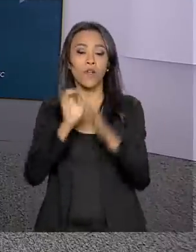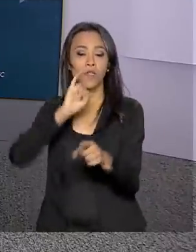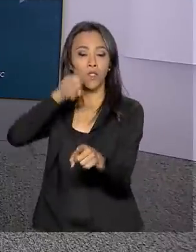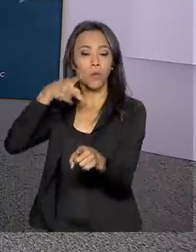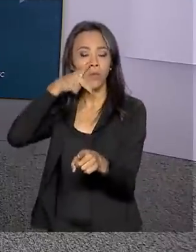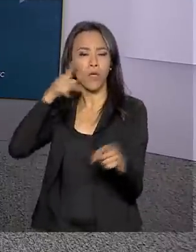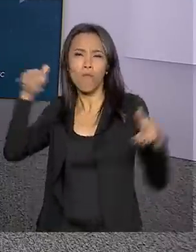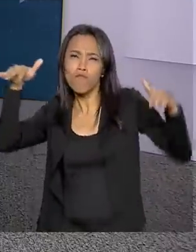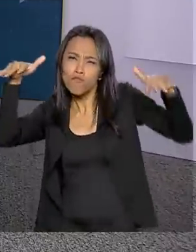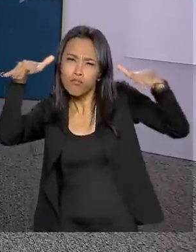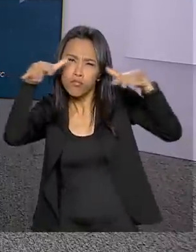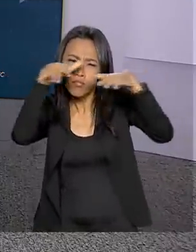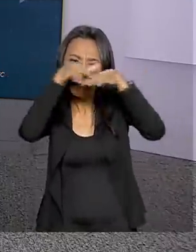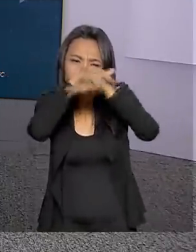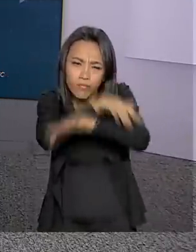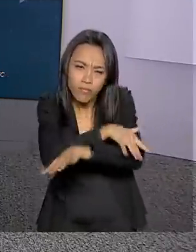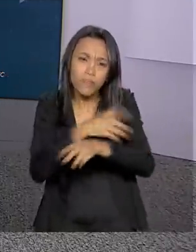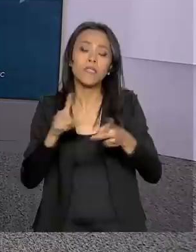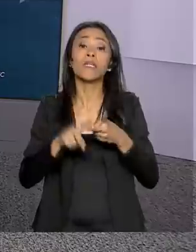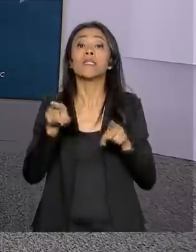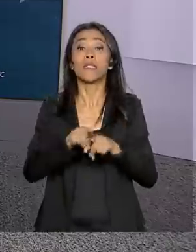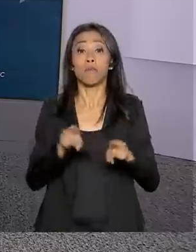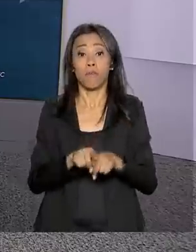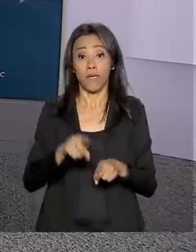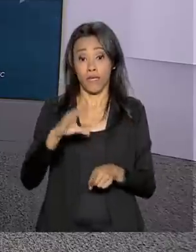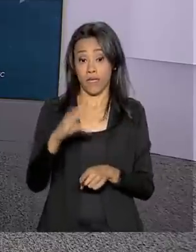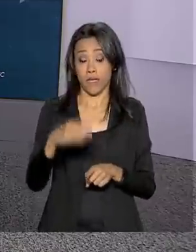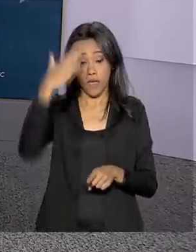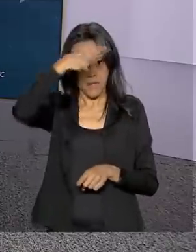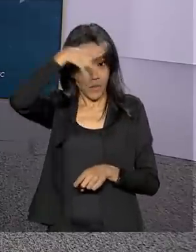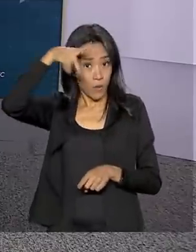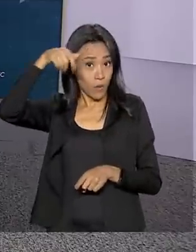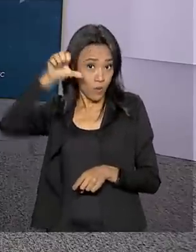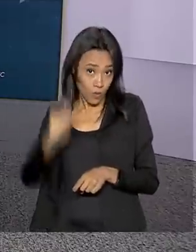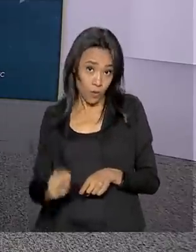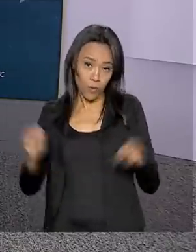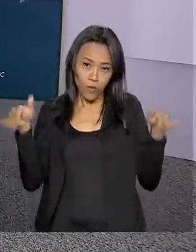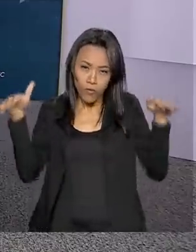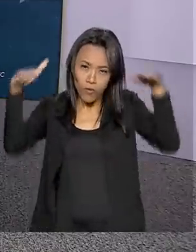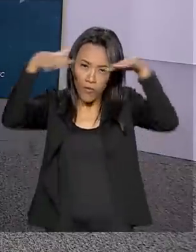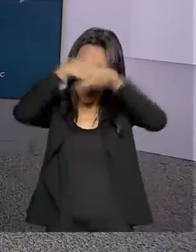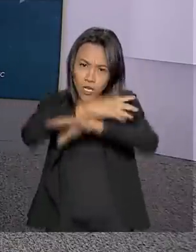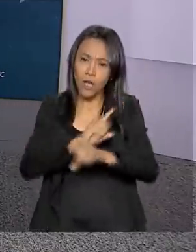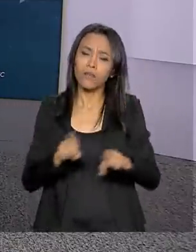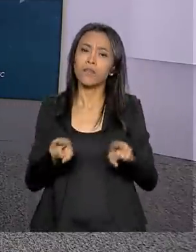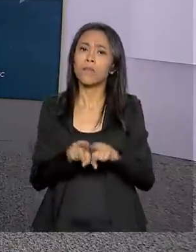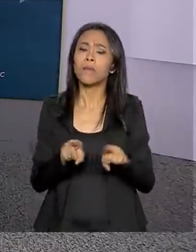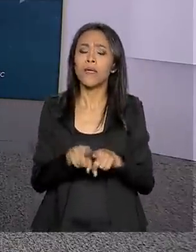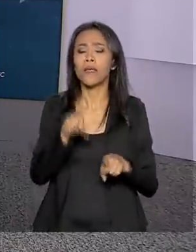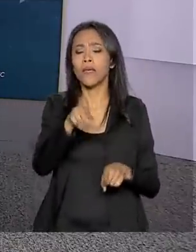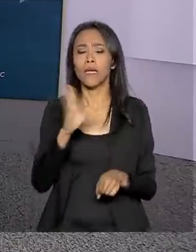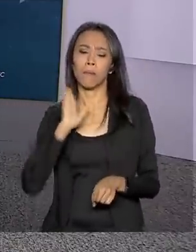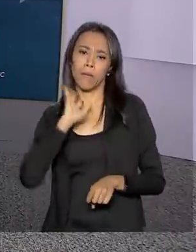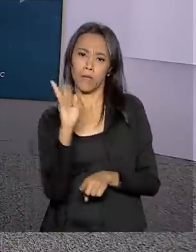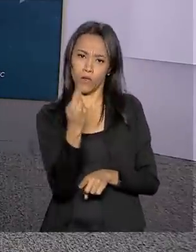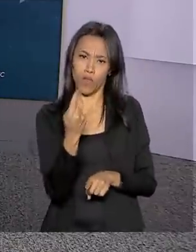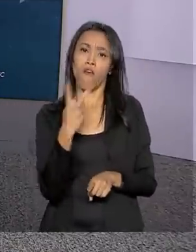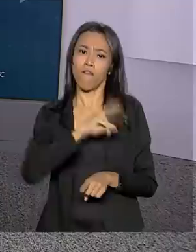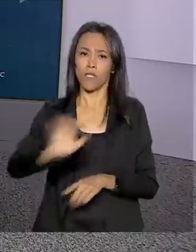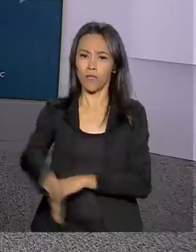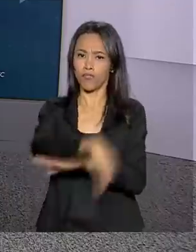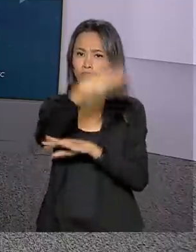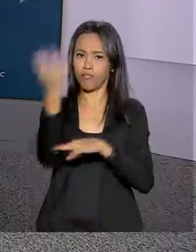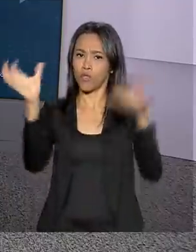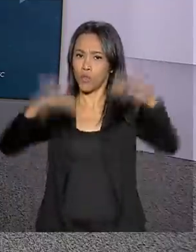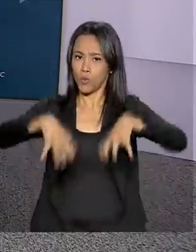variação de nebulosidade. Em Campo Grande, o céu está parcialmente nublado. E em Belo Horizonte, vamos ter chuvas ao longo do dia. Em